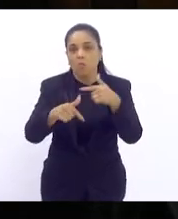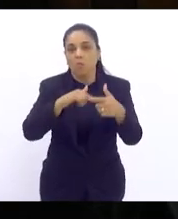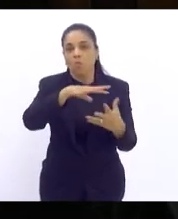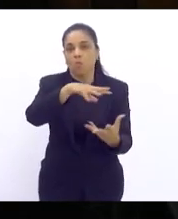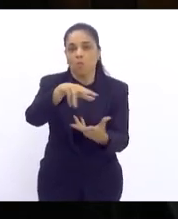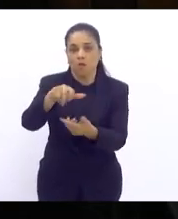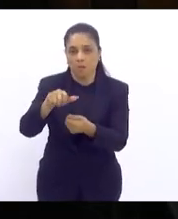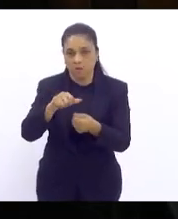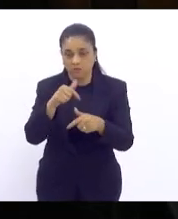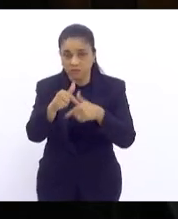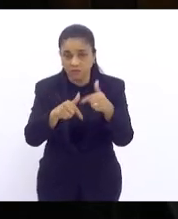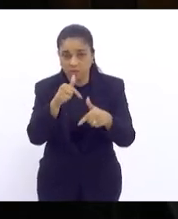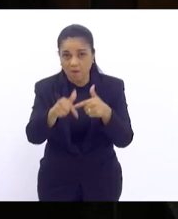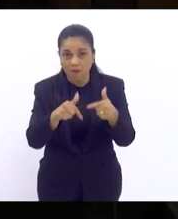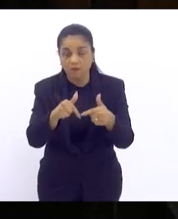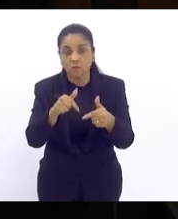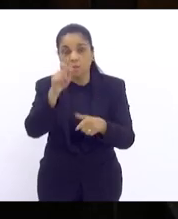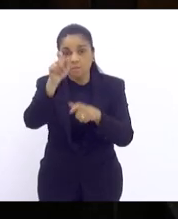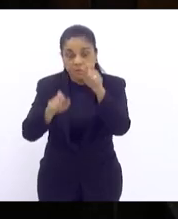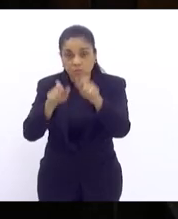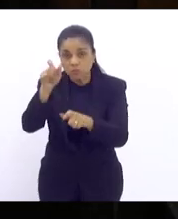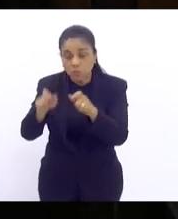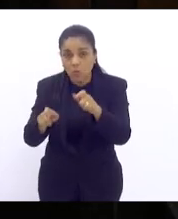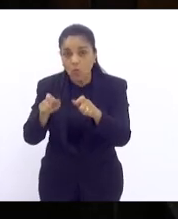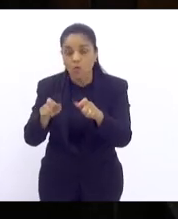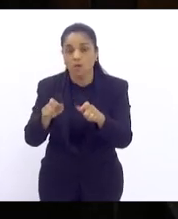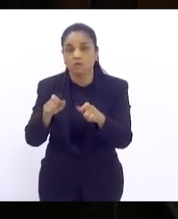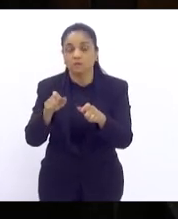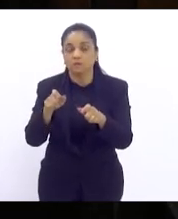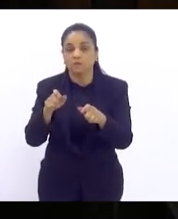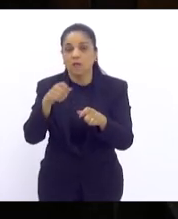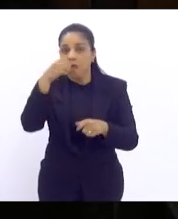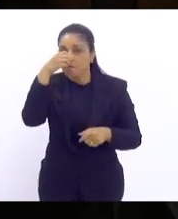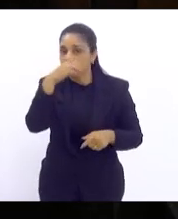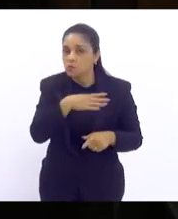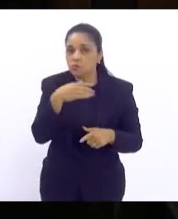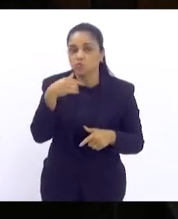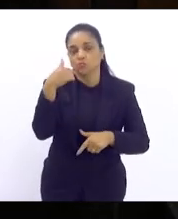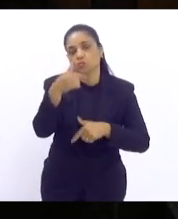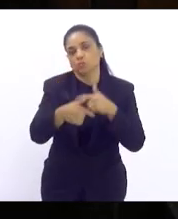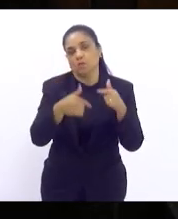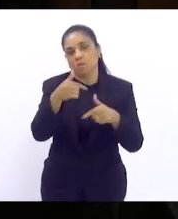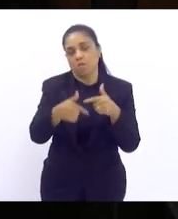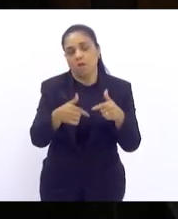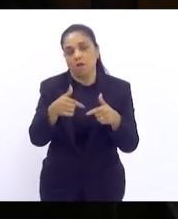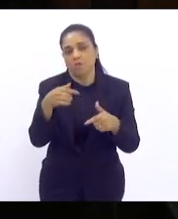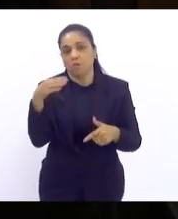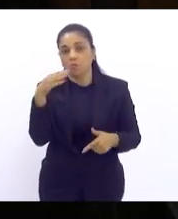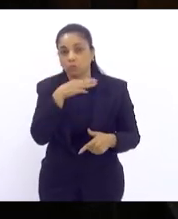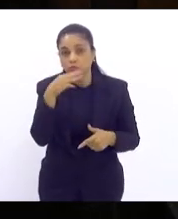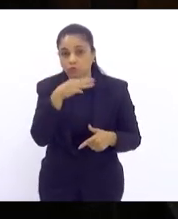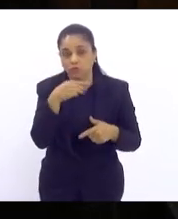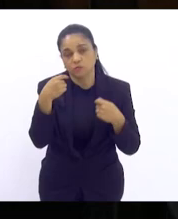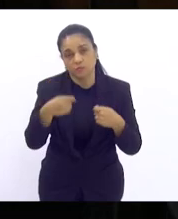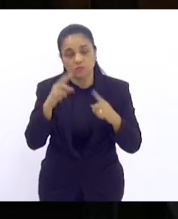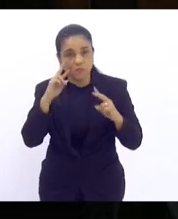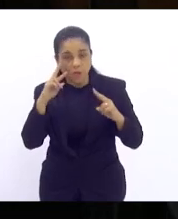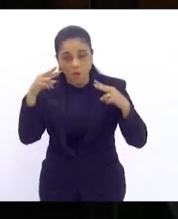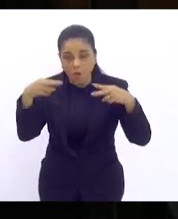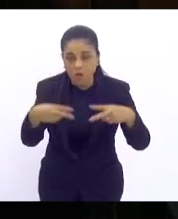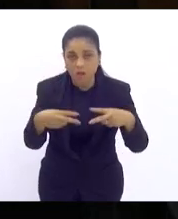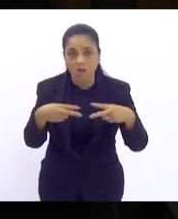com pessoas trabalhando aí de maneira absurda e extenuante trazendo também o não